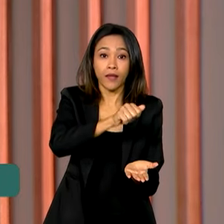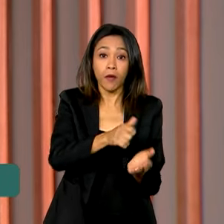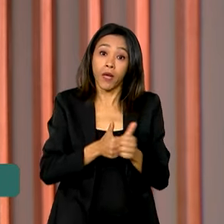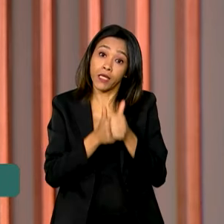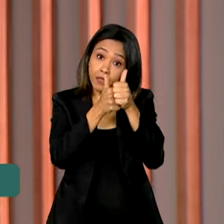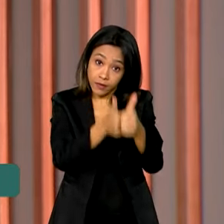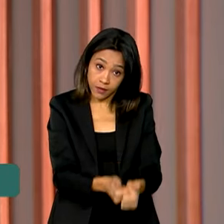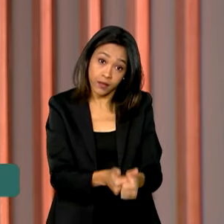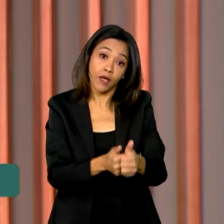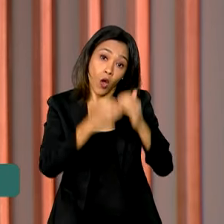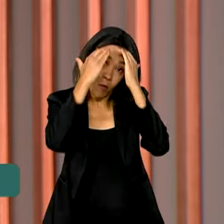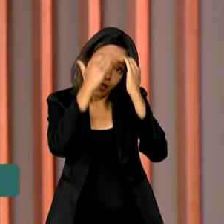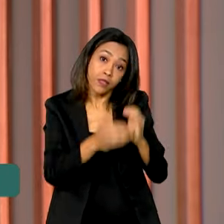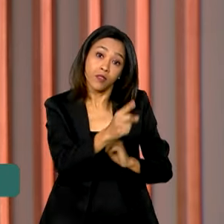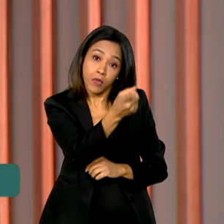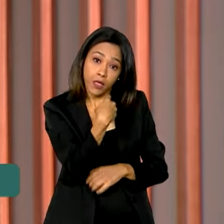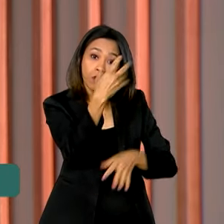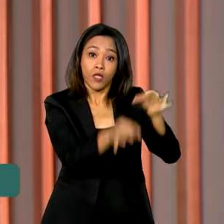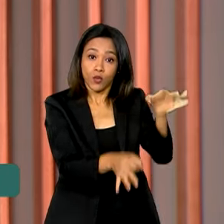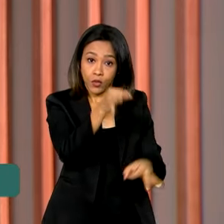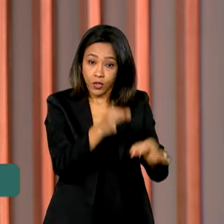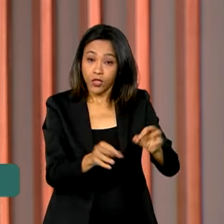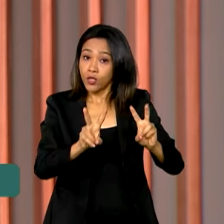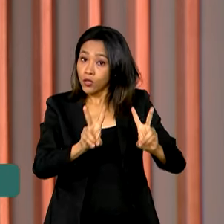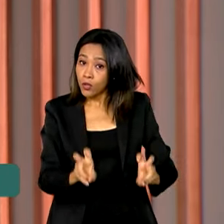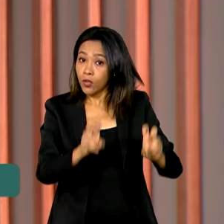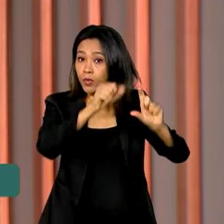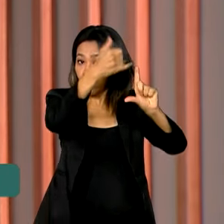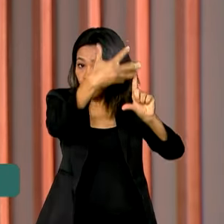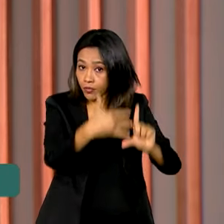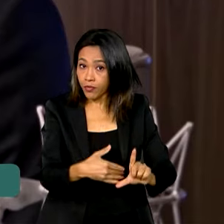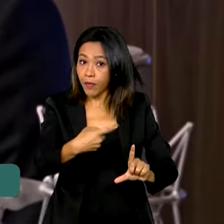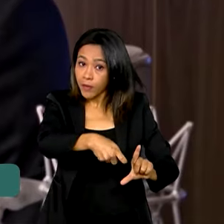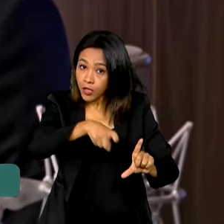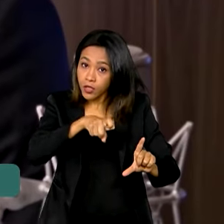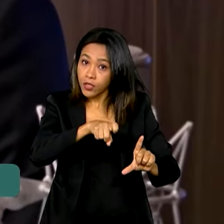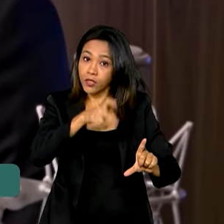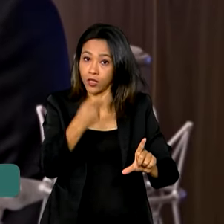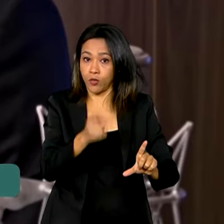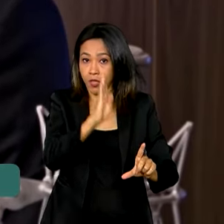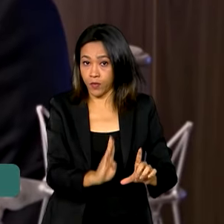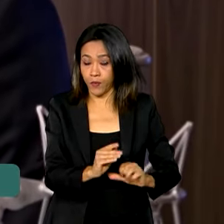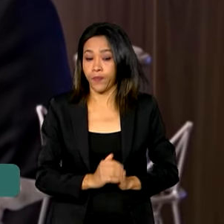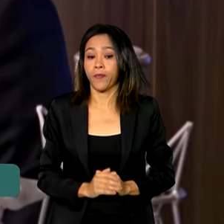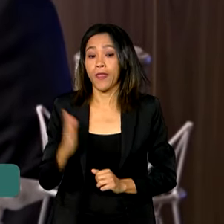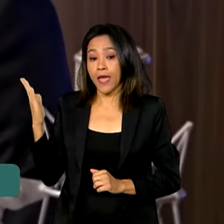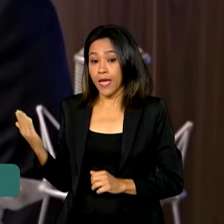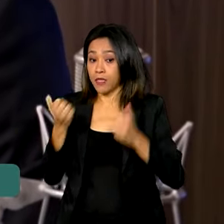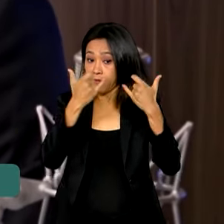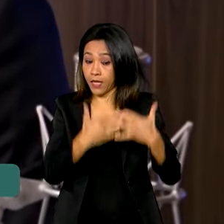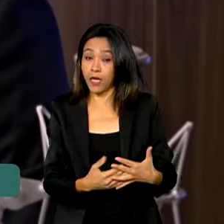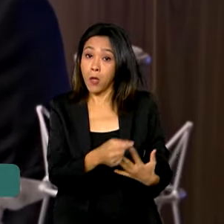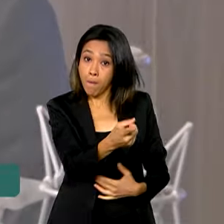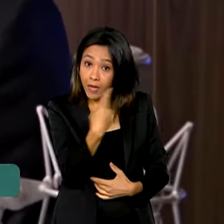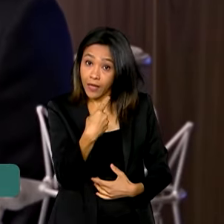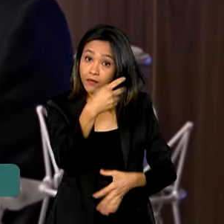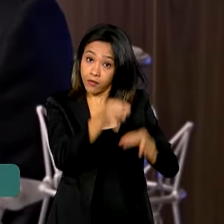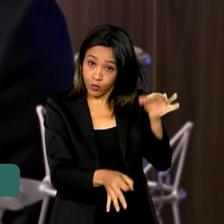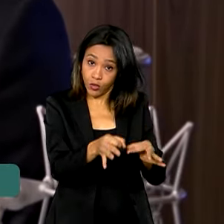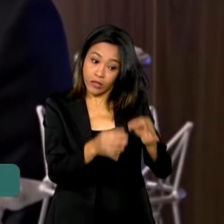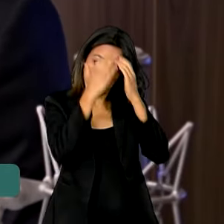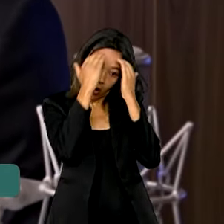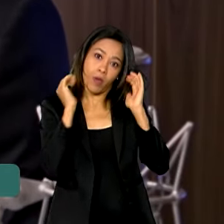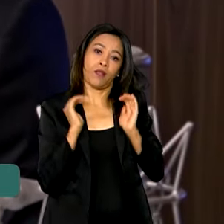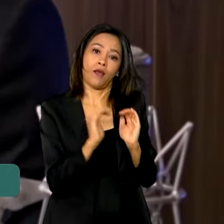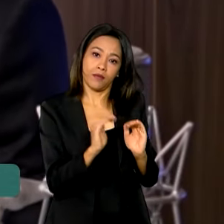de bloqueio da Plataforma X, antigo Twitter, aqui no Brasil. No Brasil, ordem judicial se cumpre. Então,